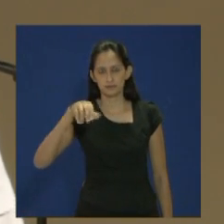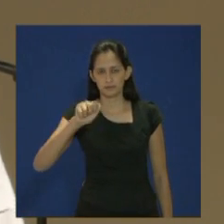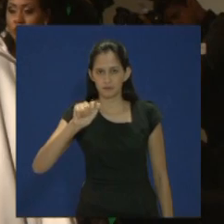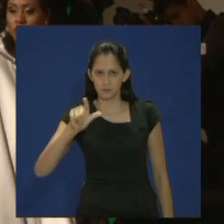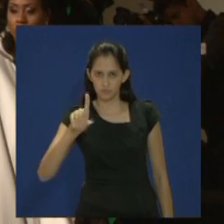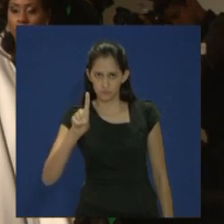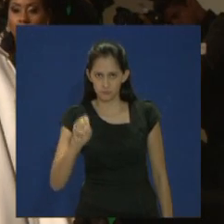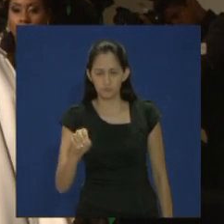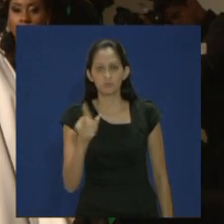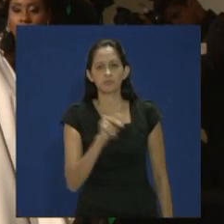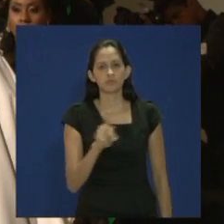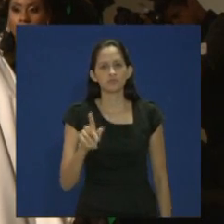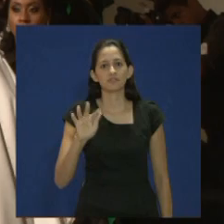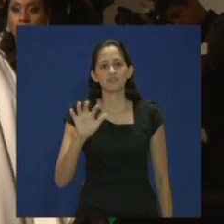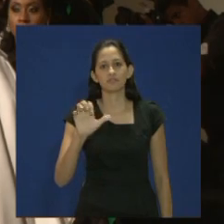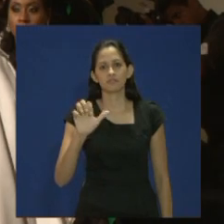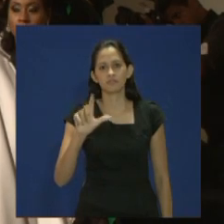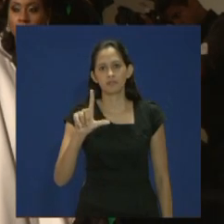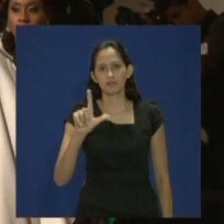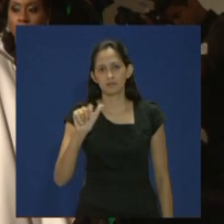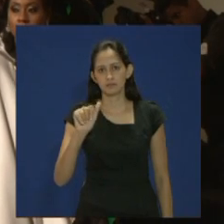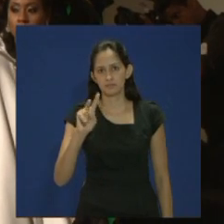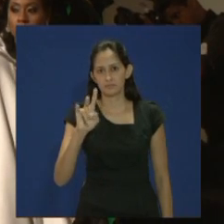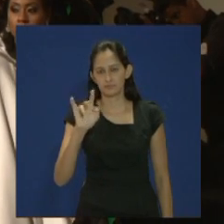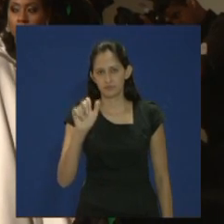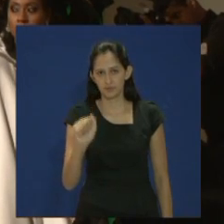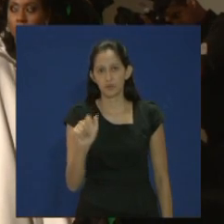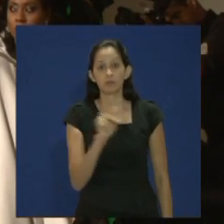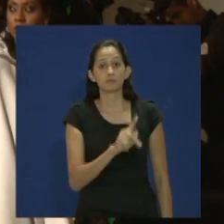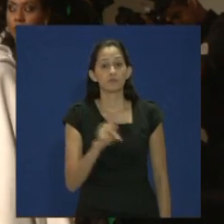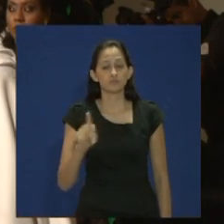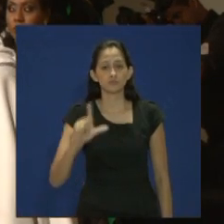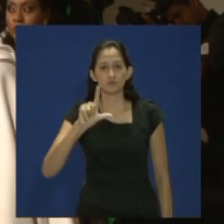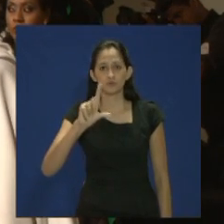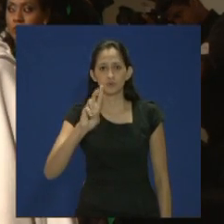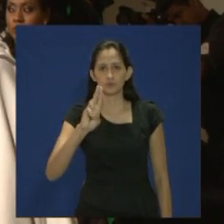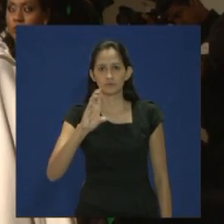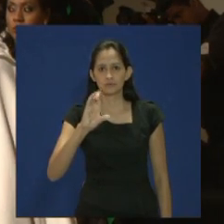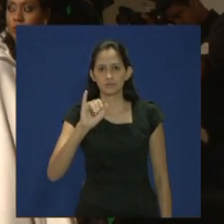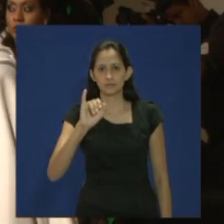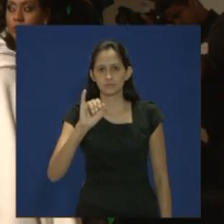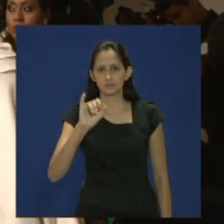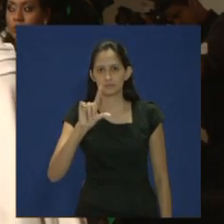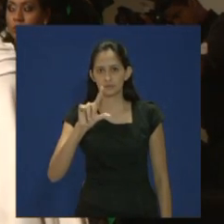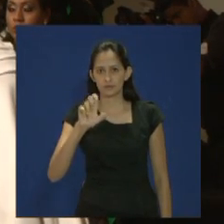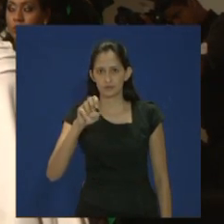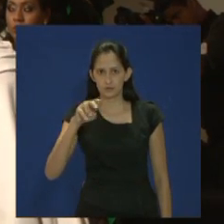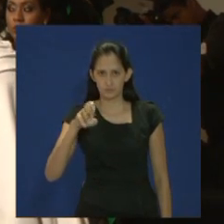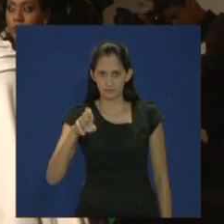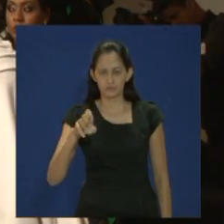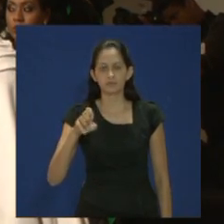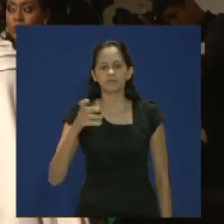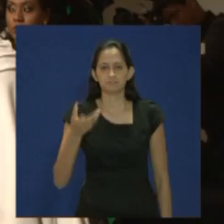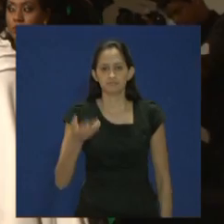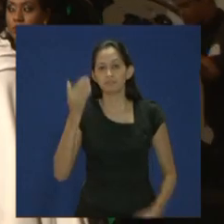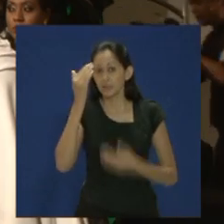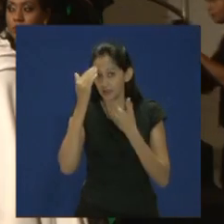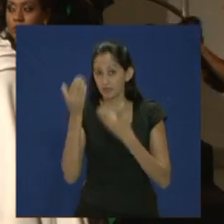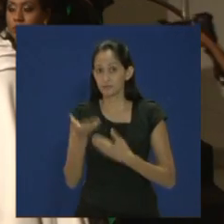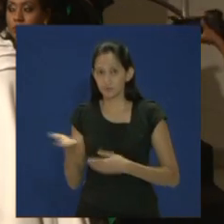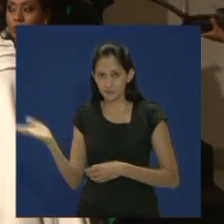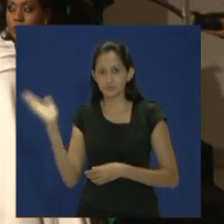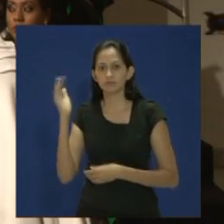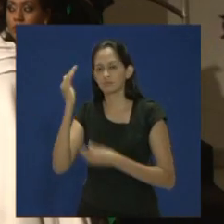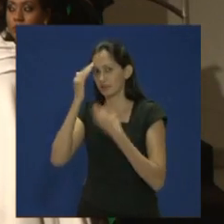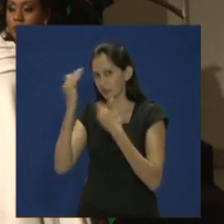professora Flávia, diretora do IPTESP, e professora Lucilene, diretora da FANUT. Muito obrigado a vocês, muito obrigado pelo